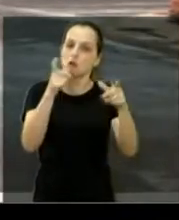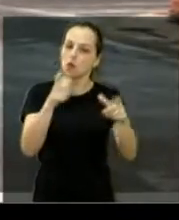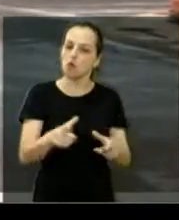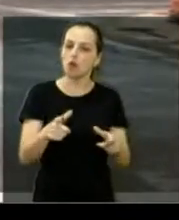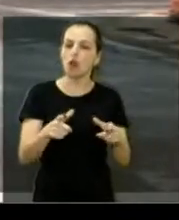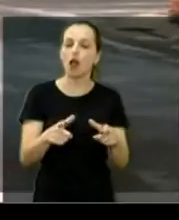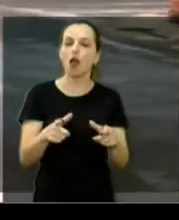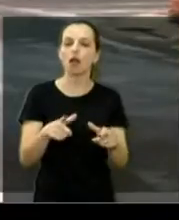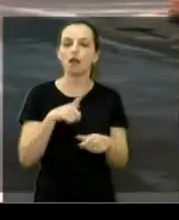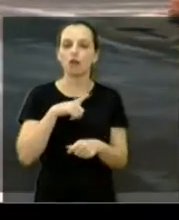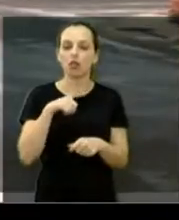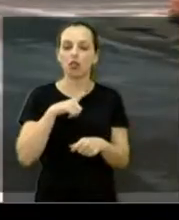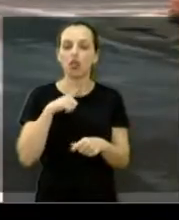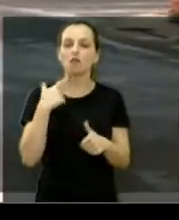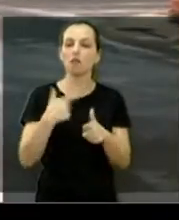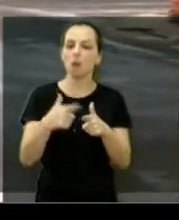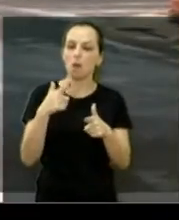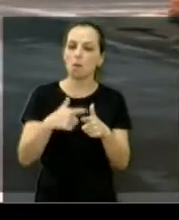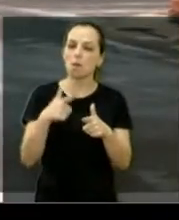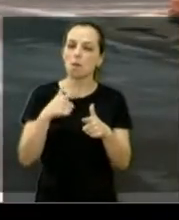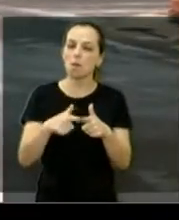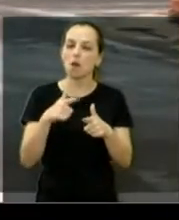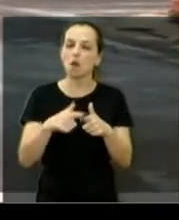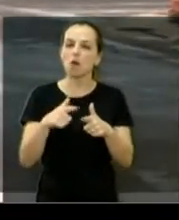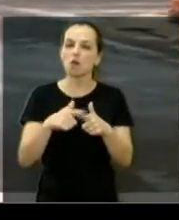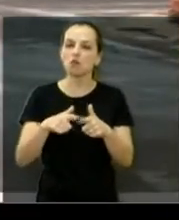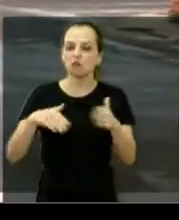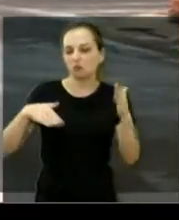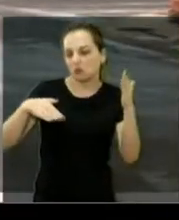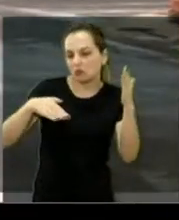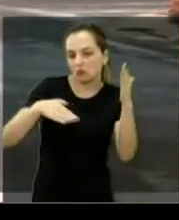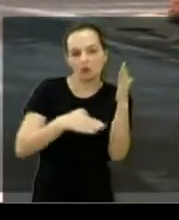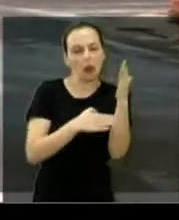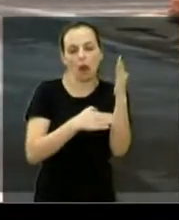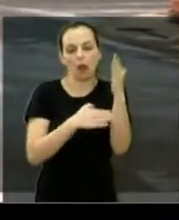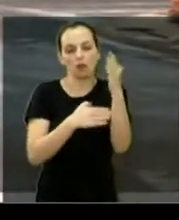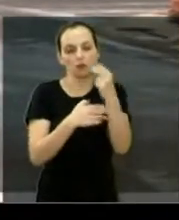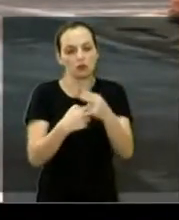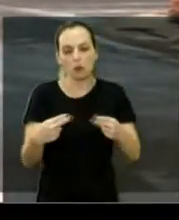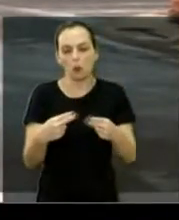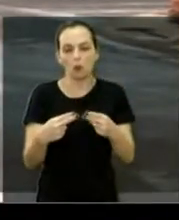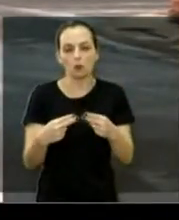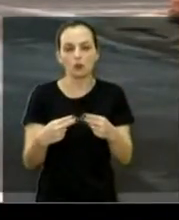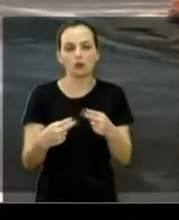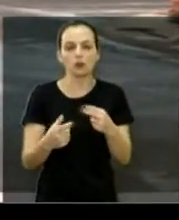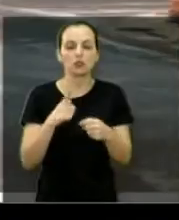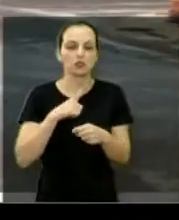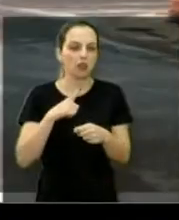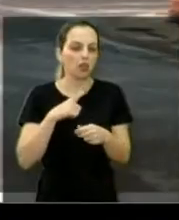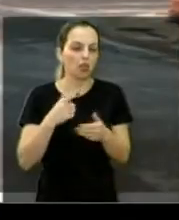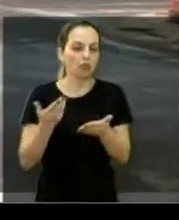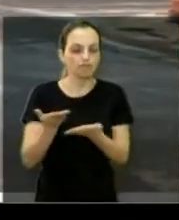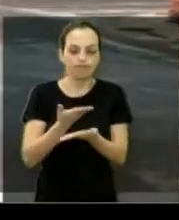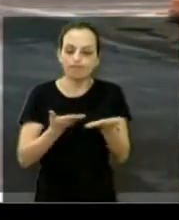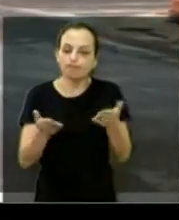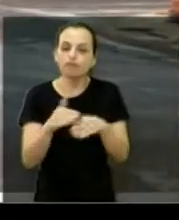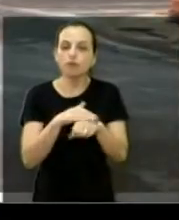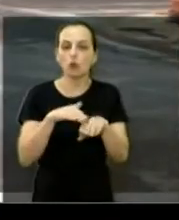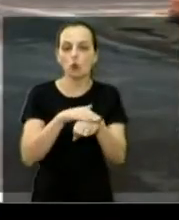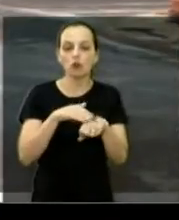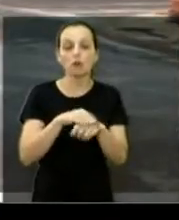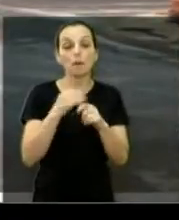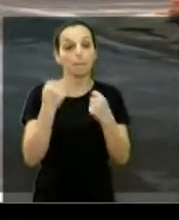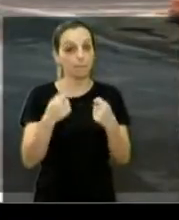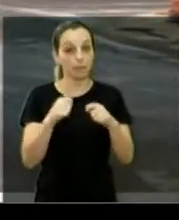deu alguns acidentes, acidentes leves, que às vezes as pessoas acabam conversando lá e entrando num acordo, mas que há